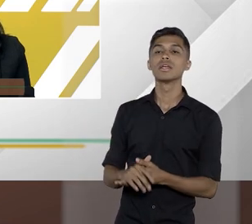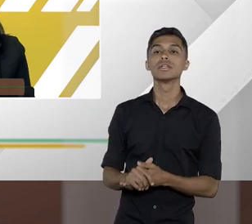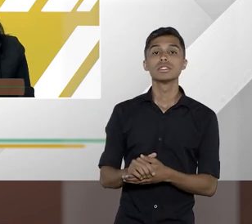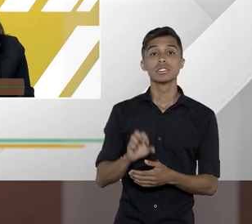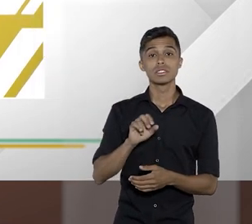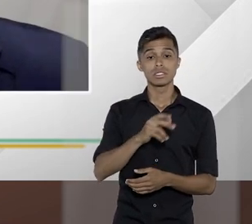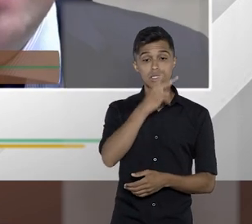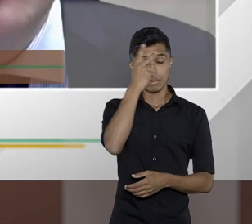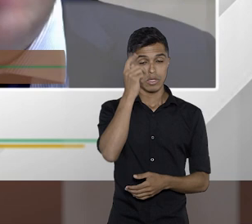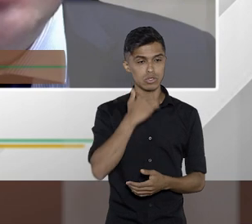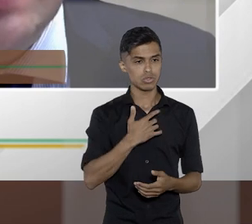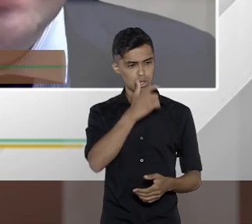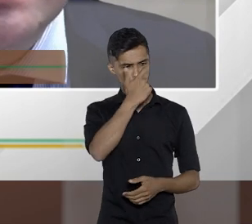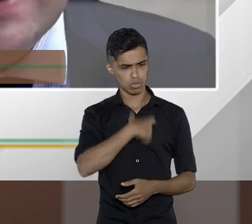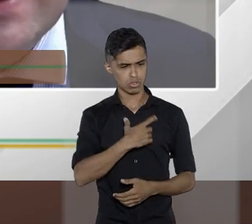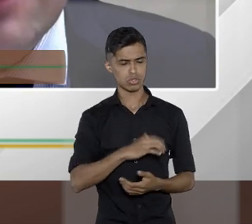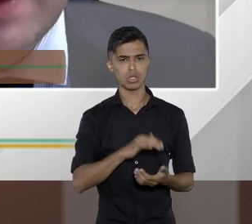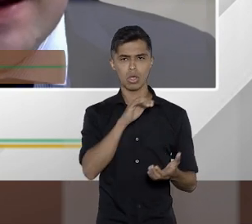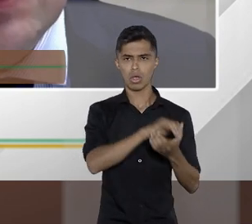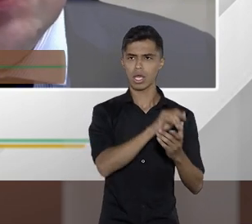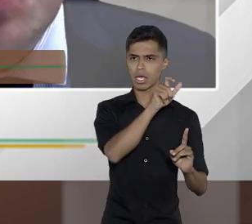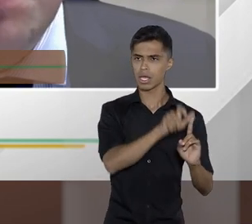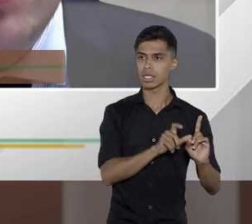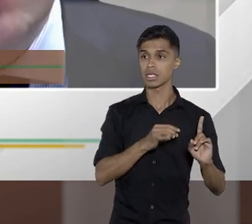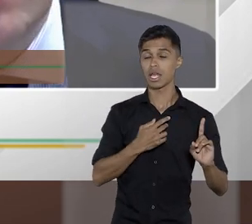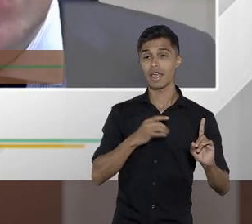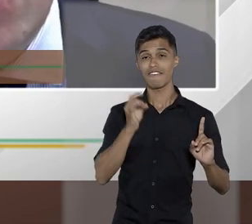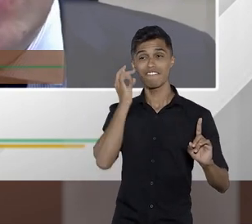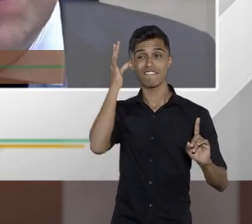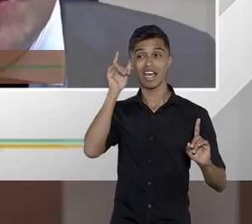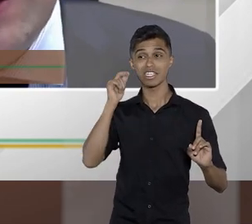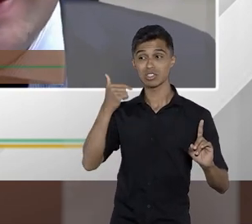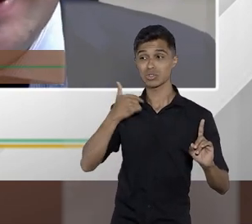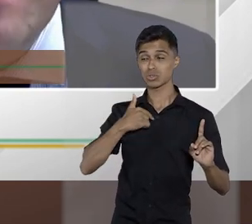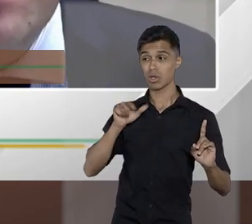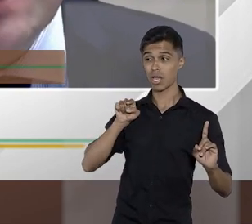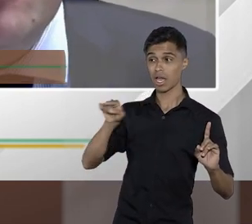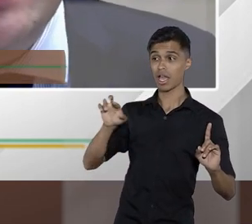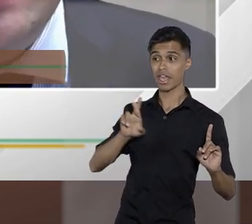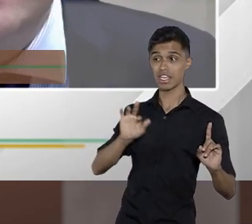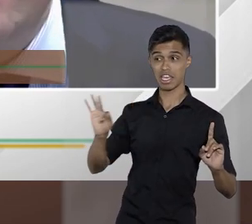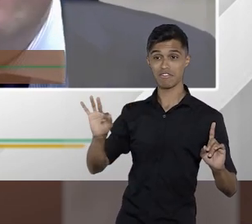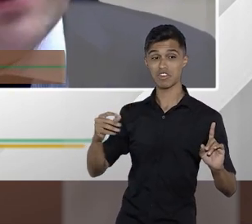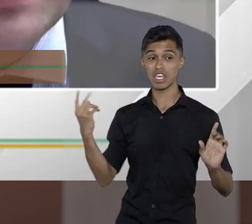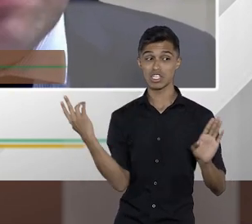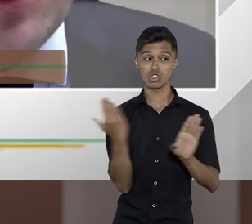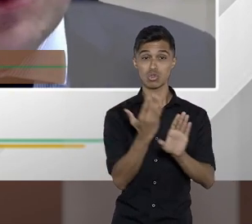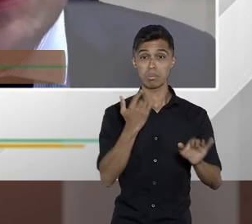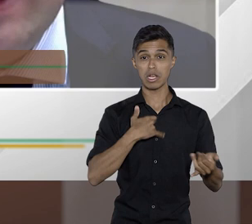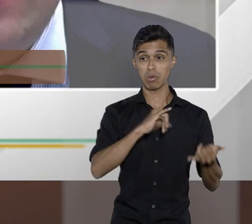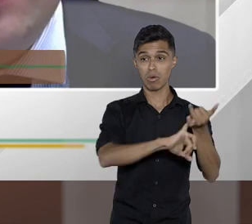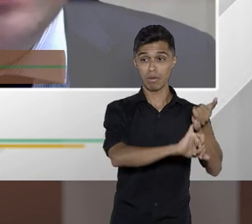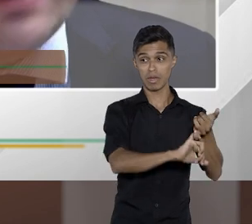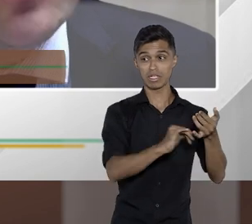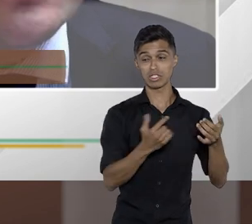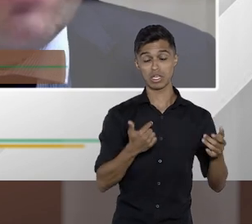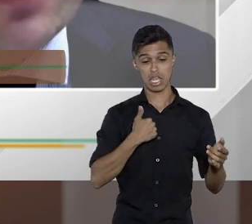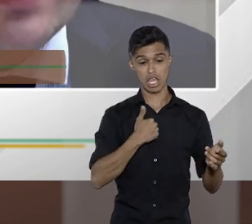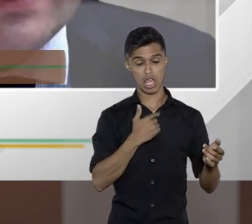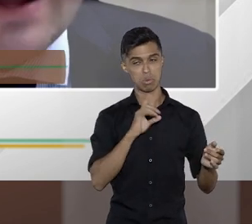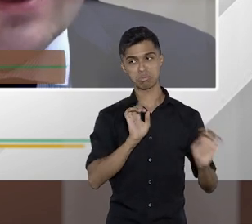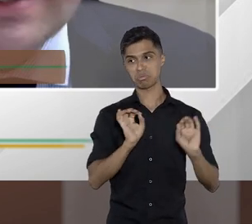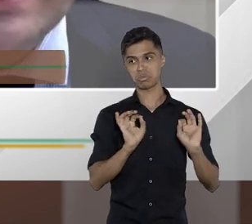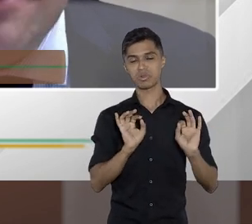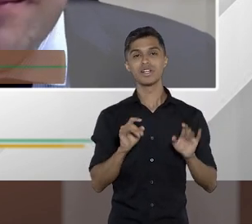seu conge, é mais fácil a Receita Federal descobrir do que o seu conge. Por quê? Porque a Federal sabe tudo. Ela tem